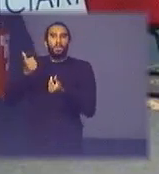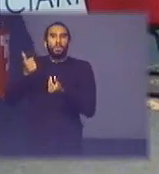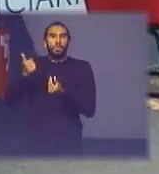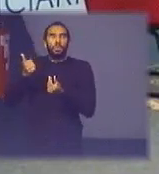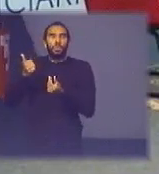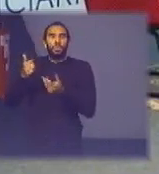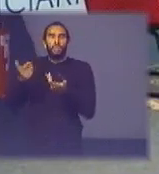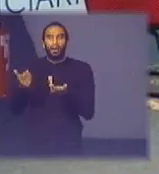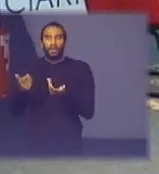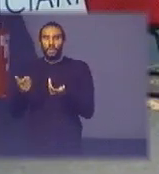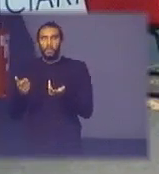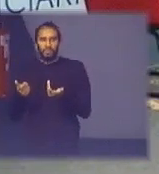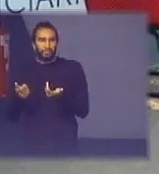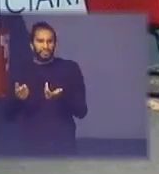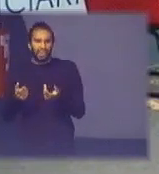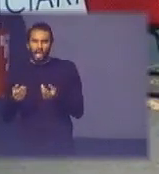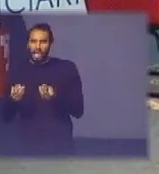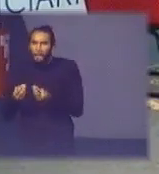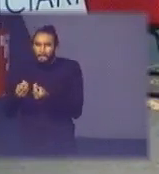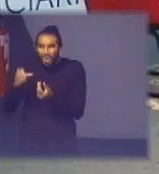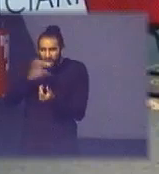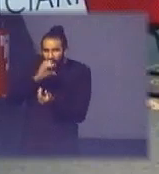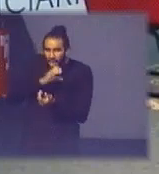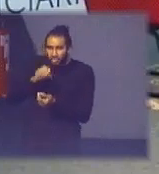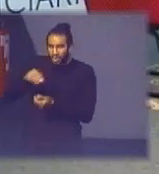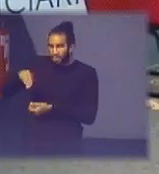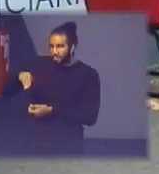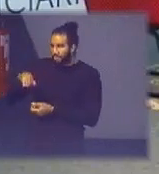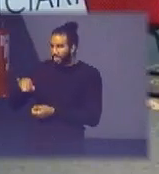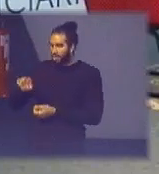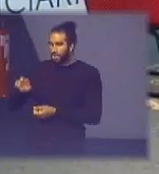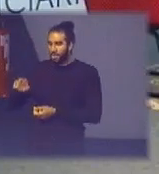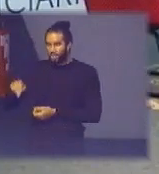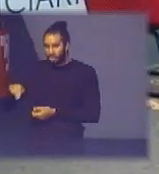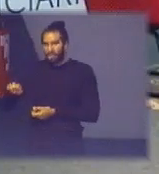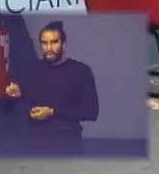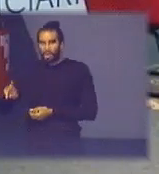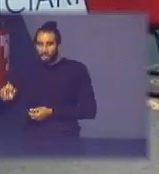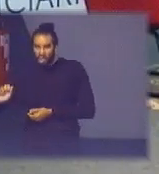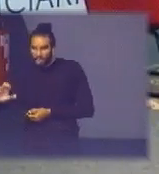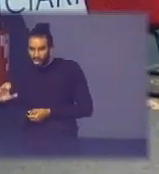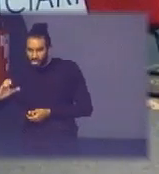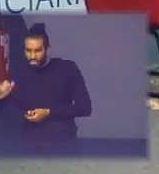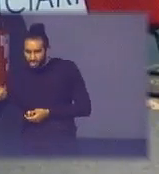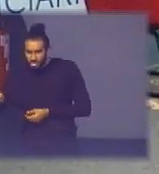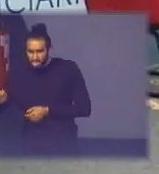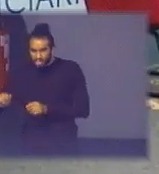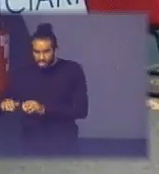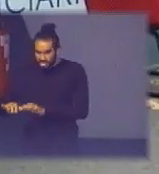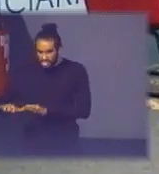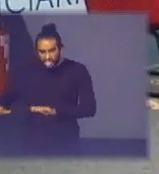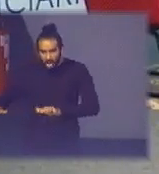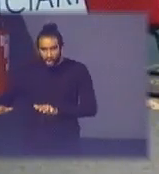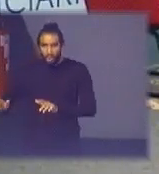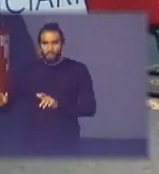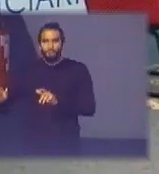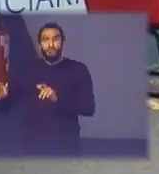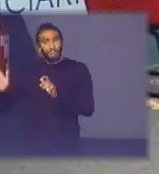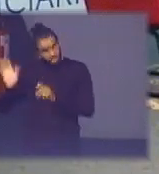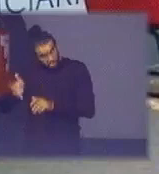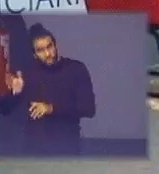eficiente do que a mineração sim mais eficiente do a mineração por quê? porque ele está concentrado e já foi processado